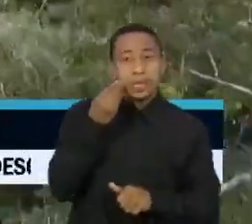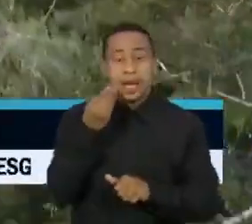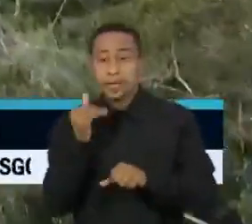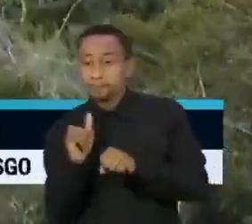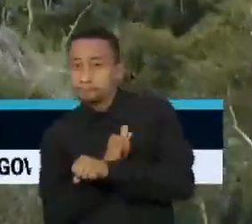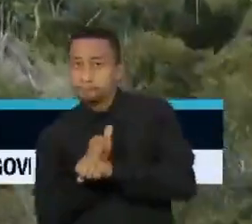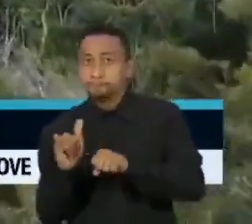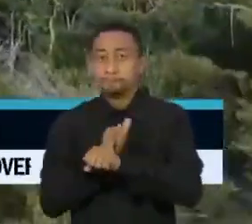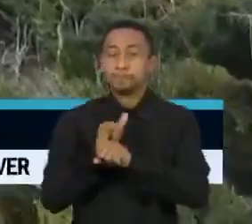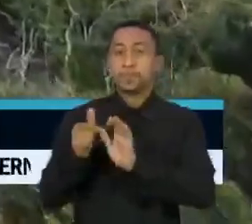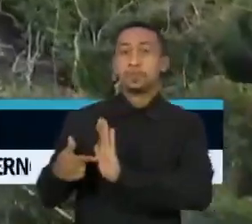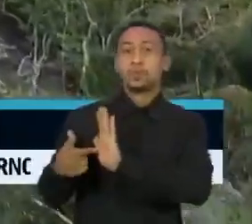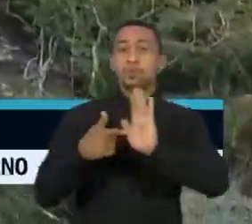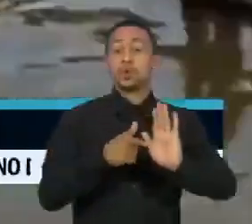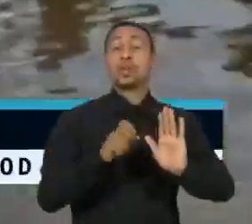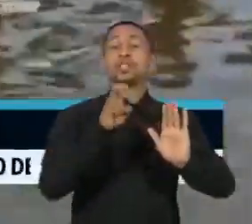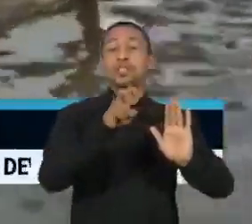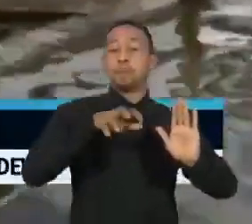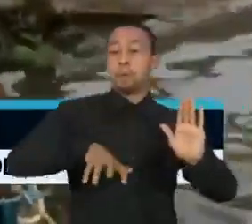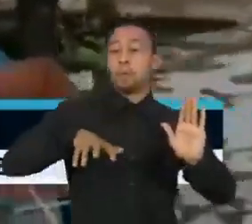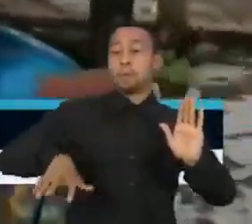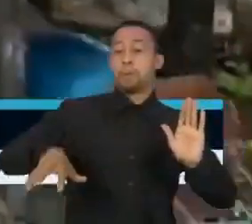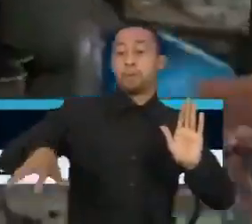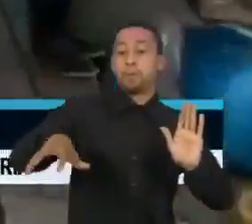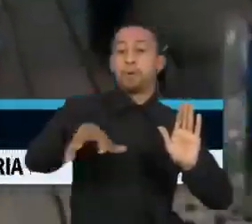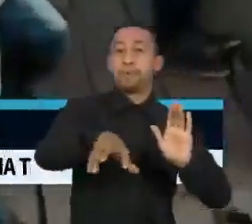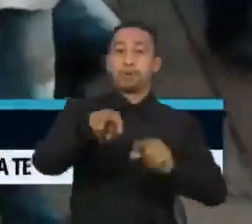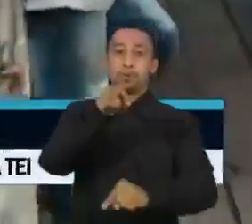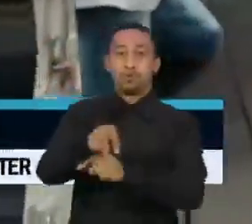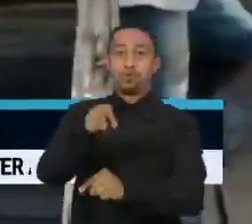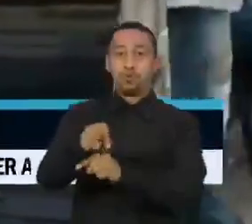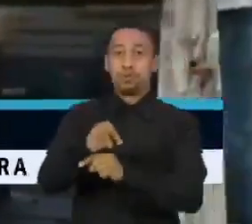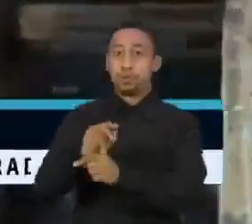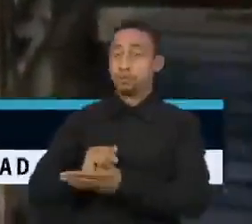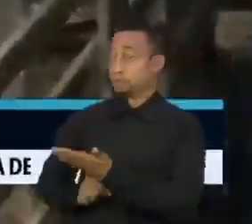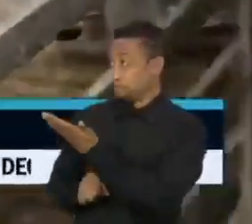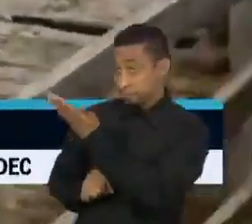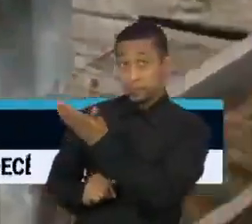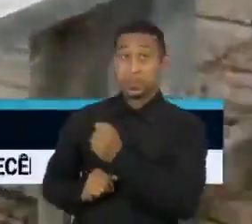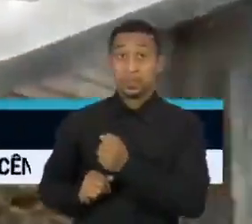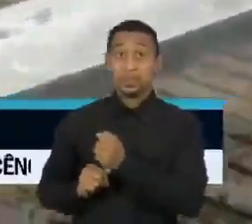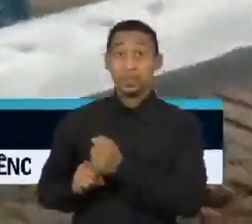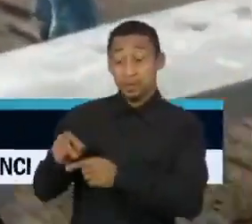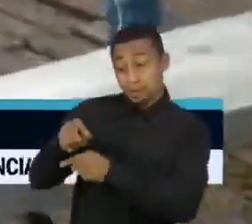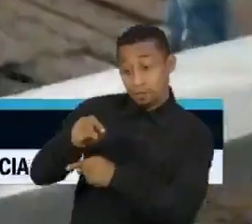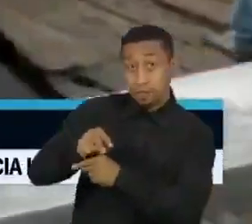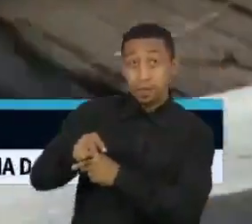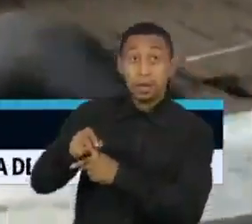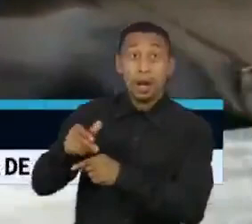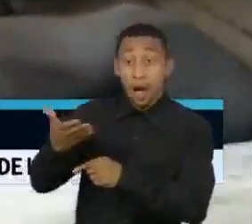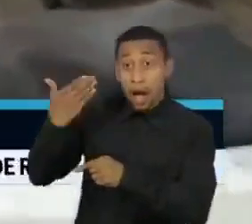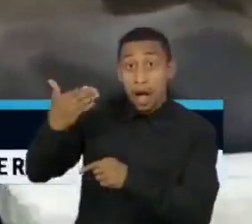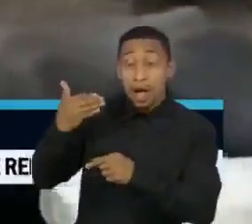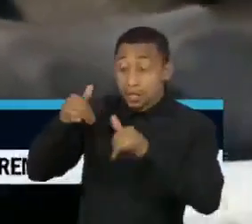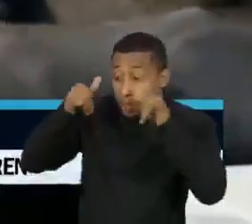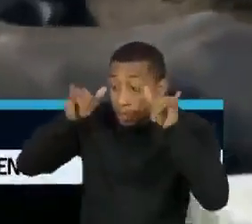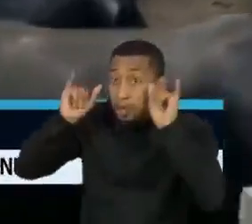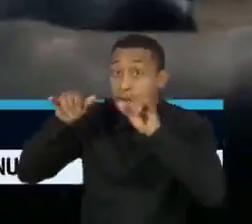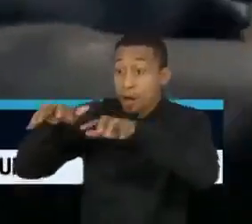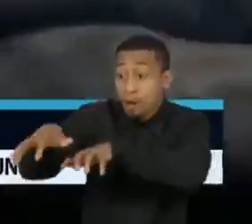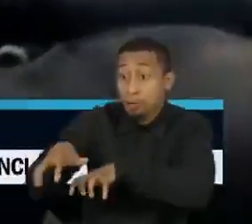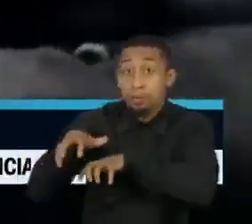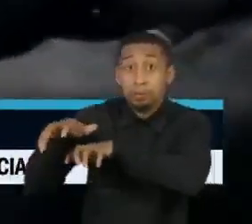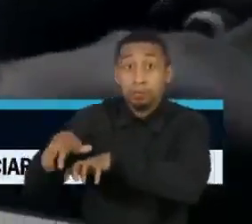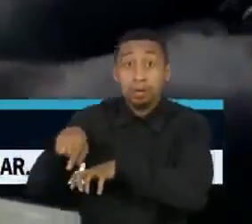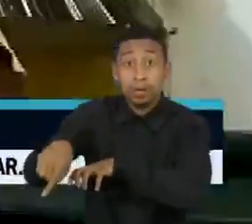de outras cinco unidades de conservação, numa delas, a reserva de fauna Pau d'Óleo, onde funcionava uma fazenda de